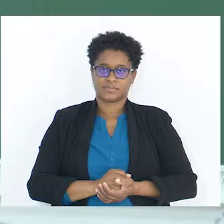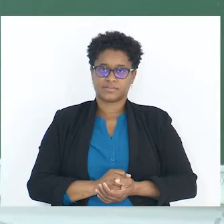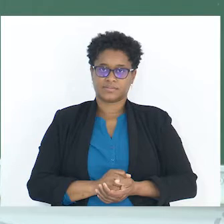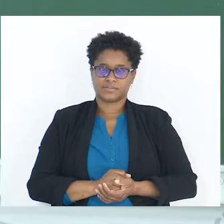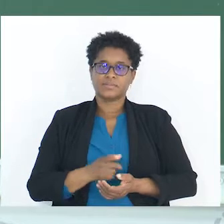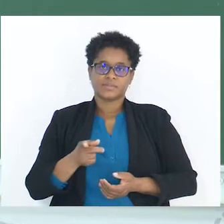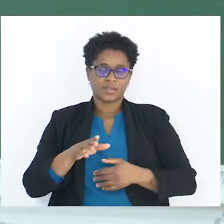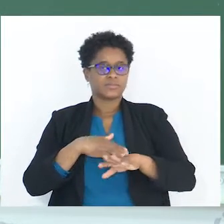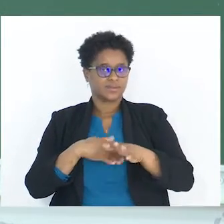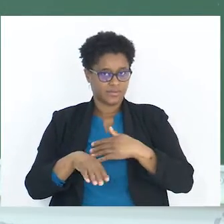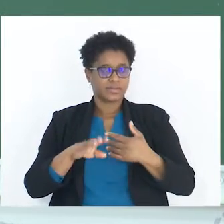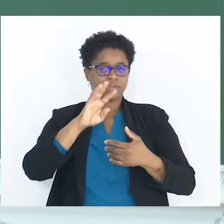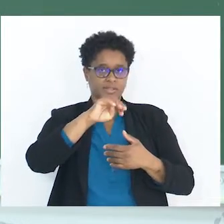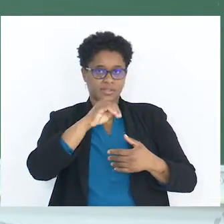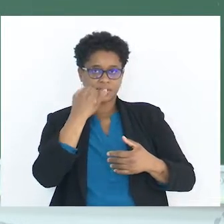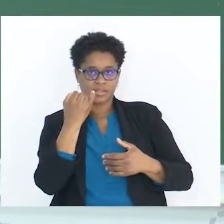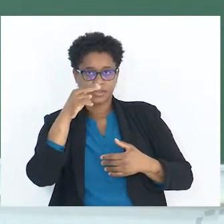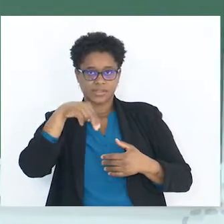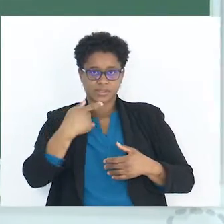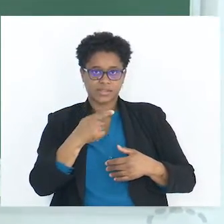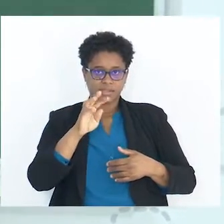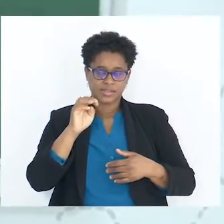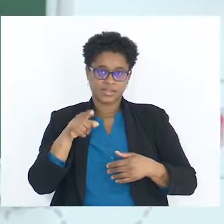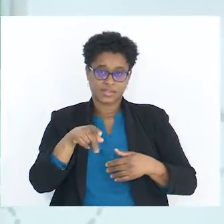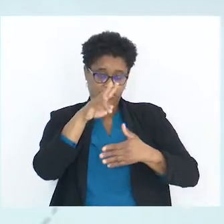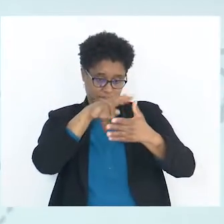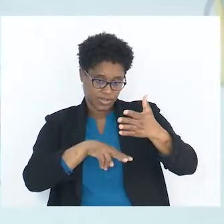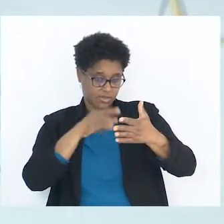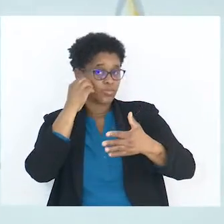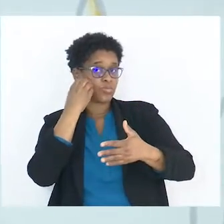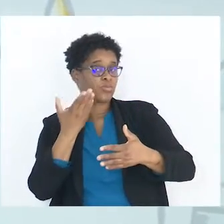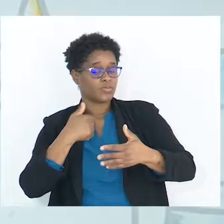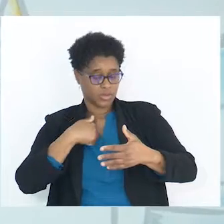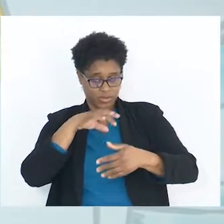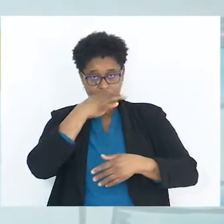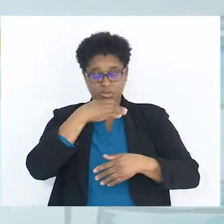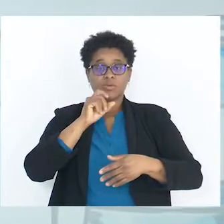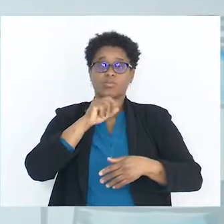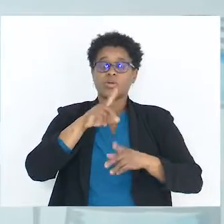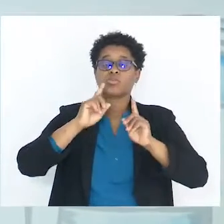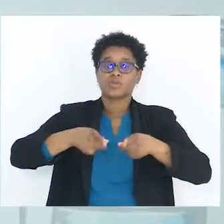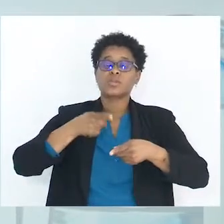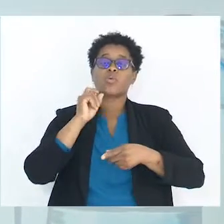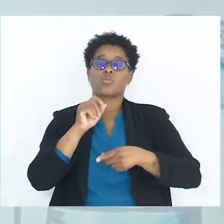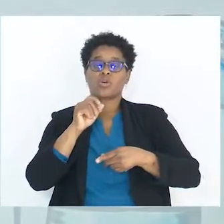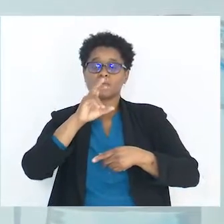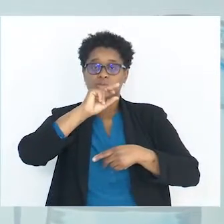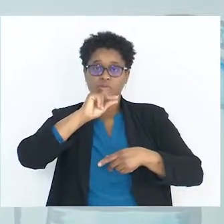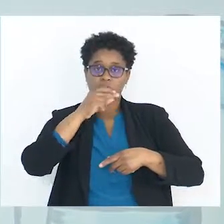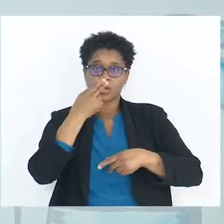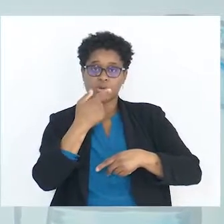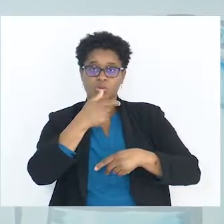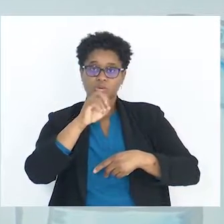Ok? Agora, vamos fazer a síntese desse texto. Como eu disse, podes começar com o nome do